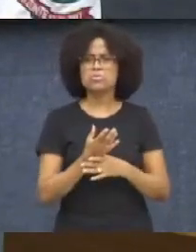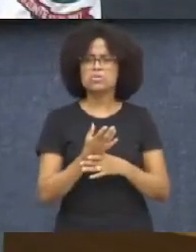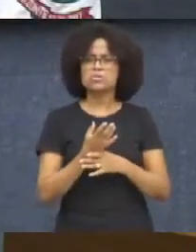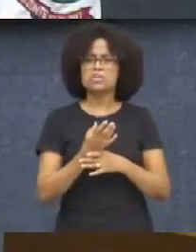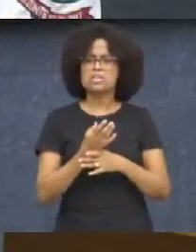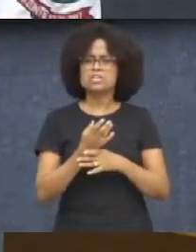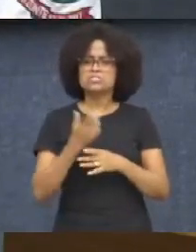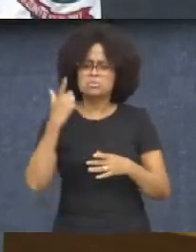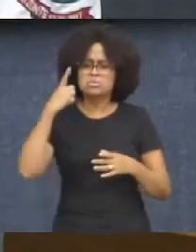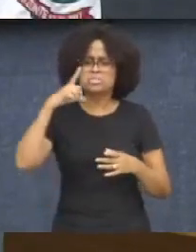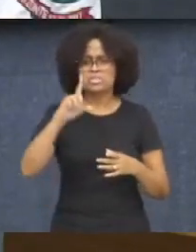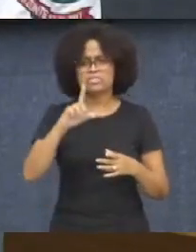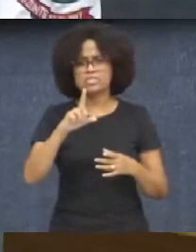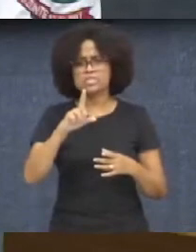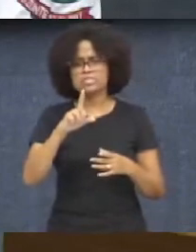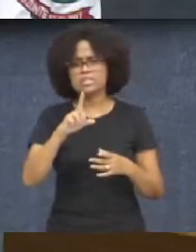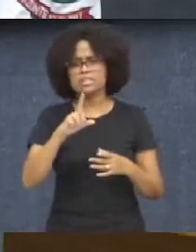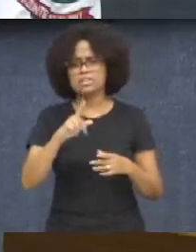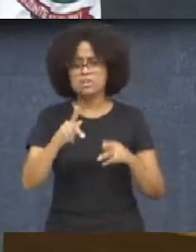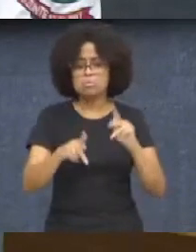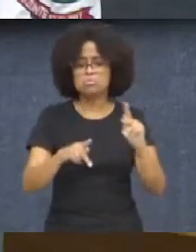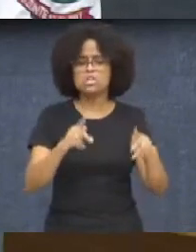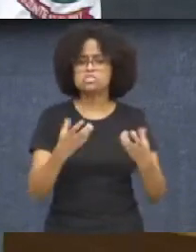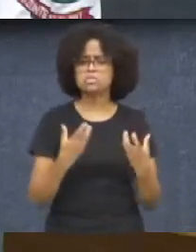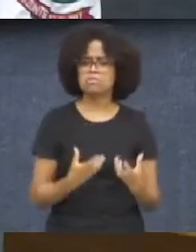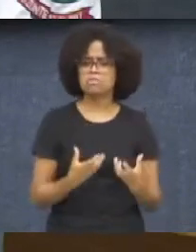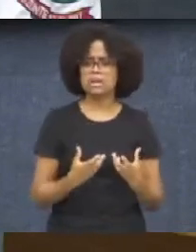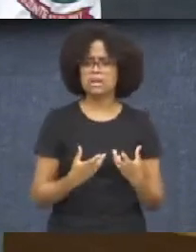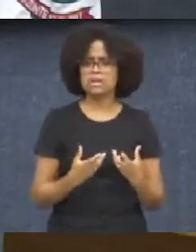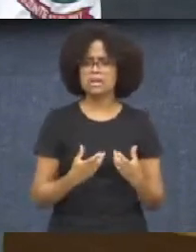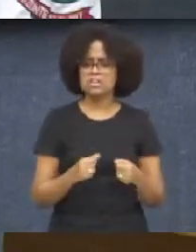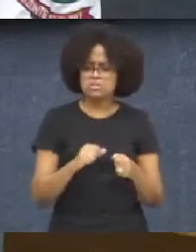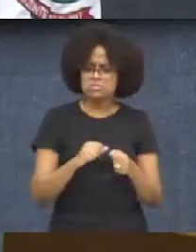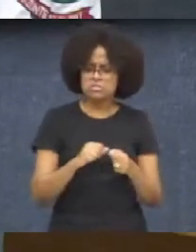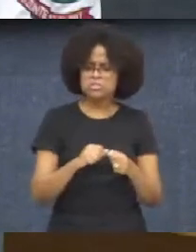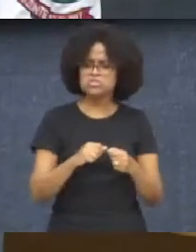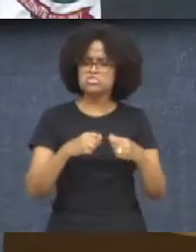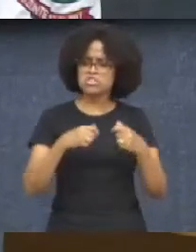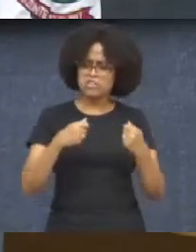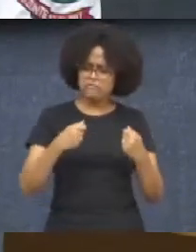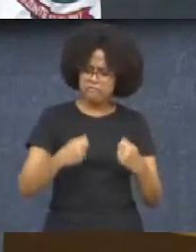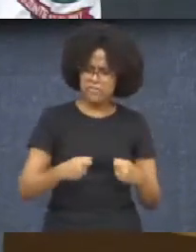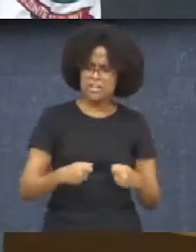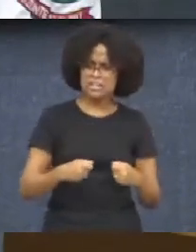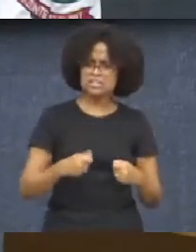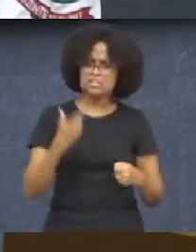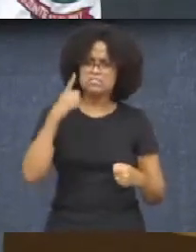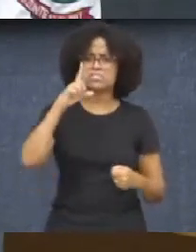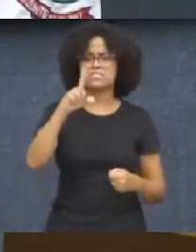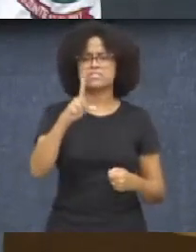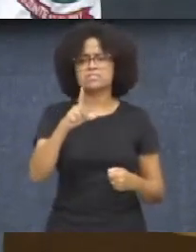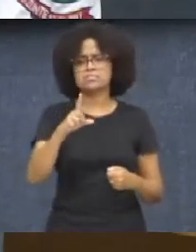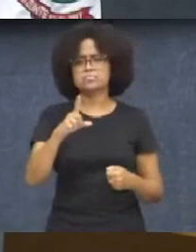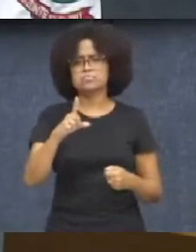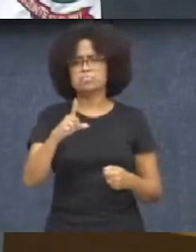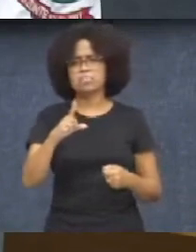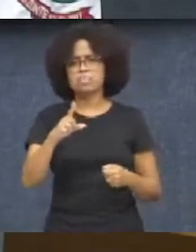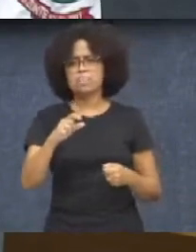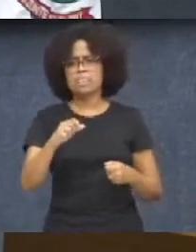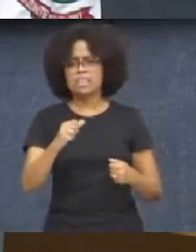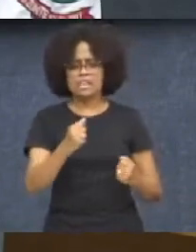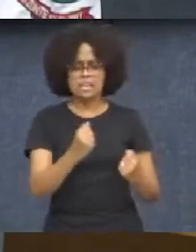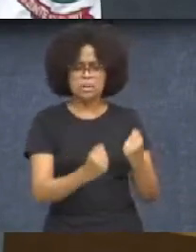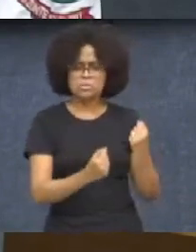para fazer isso acontecer. E o que a população quer é gente que faça acontecer. É o transporte coletivo, o